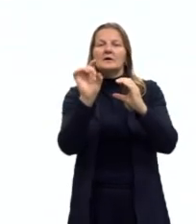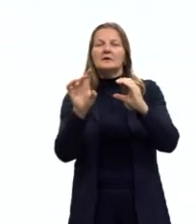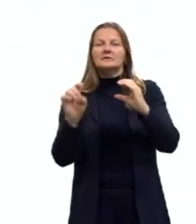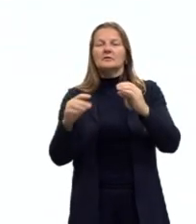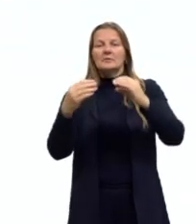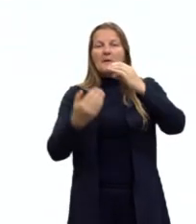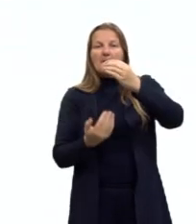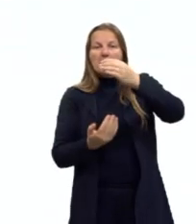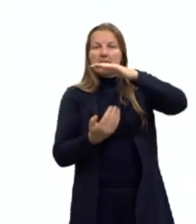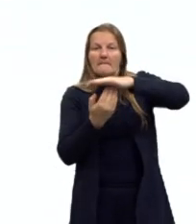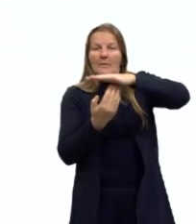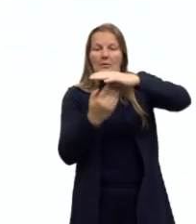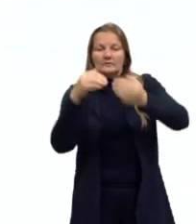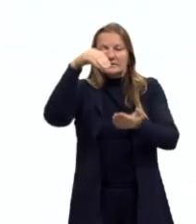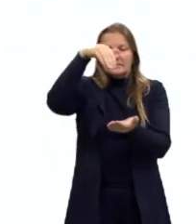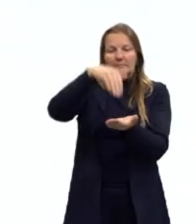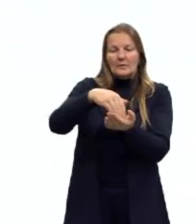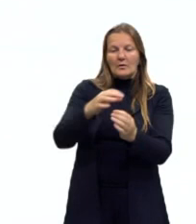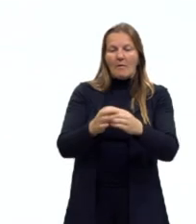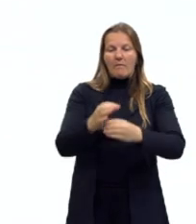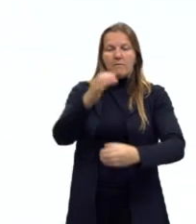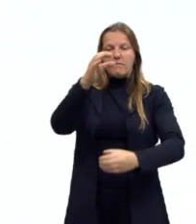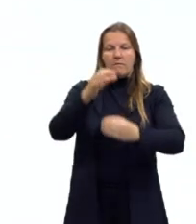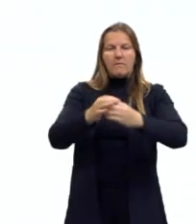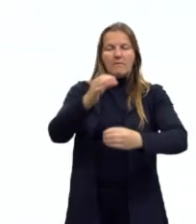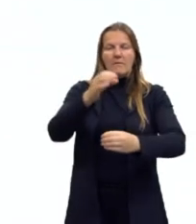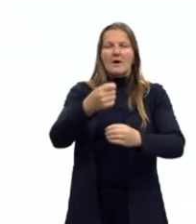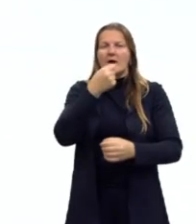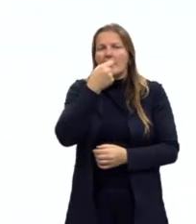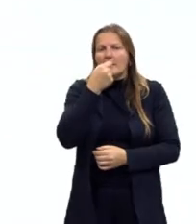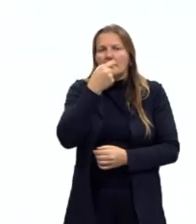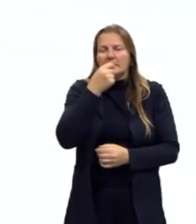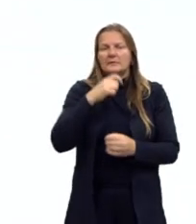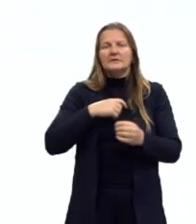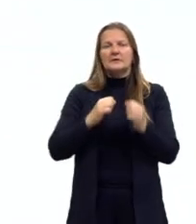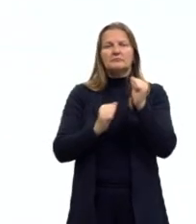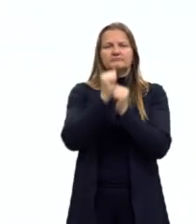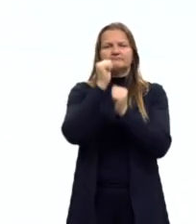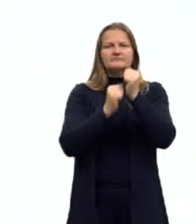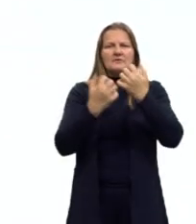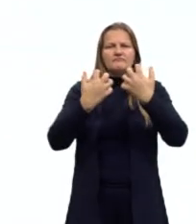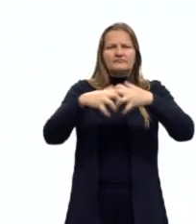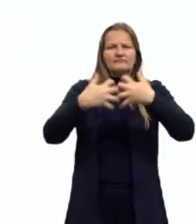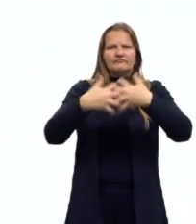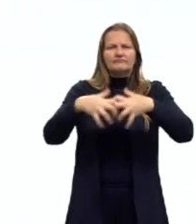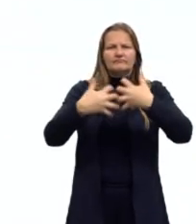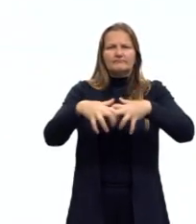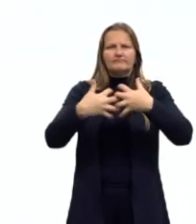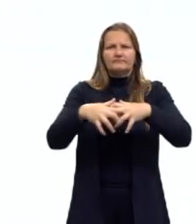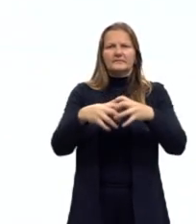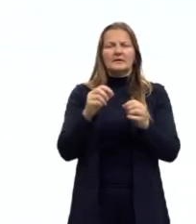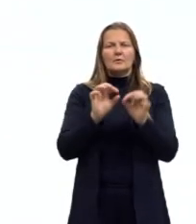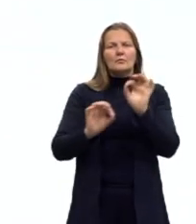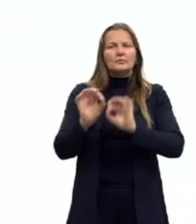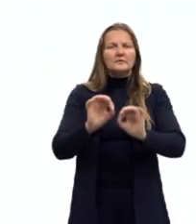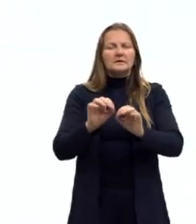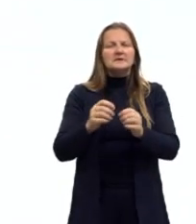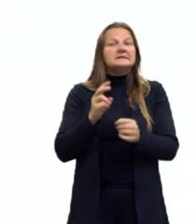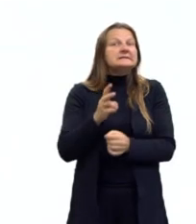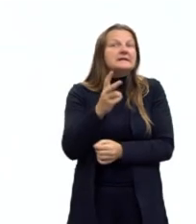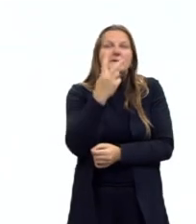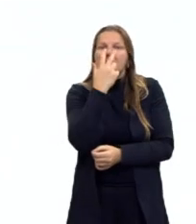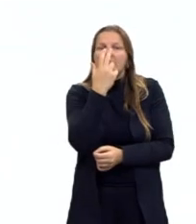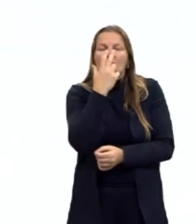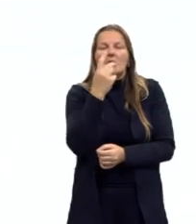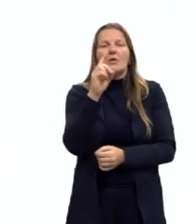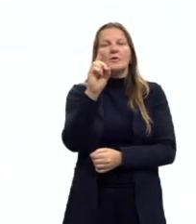extremidades. Essas pílulas são moldadas por uma máquina programada para que os cilindros tenham sempre